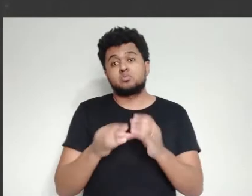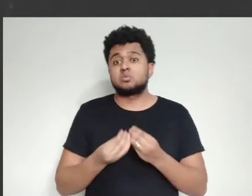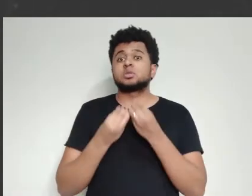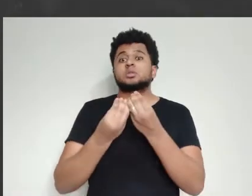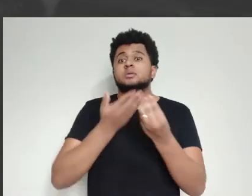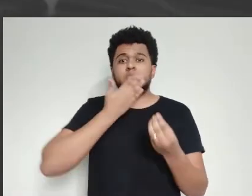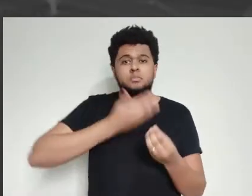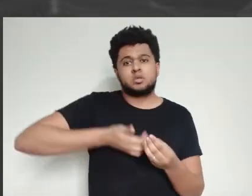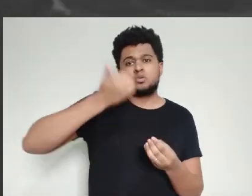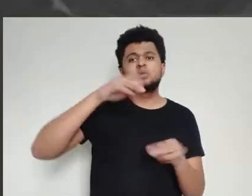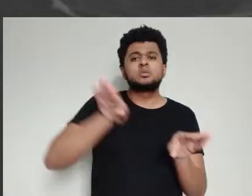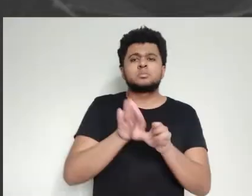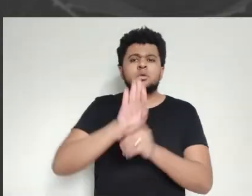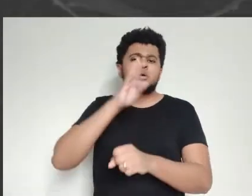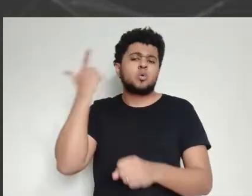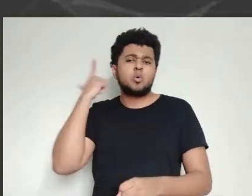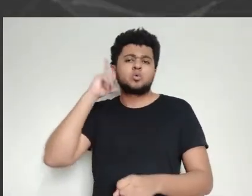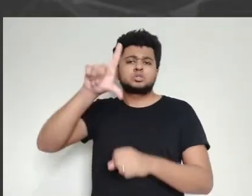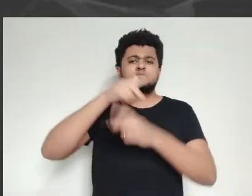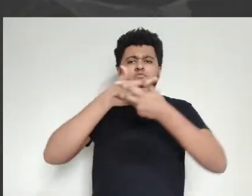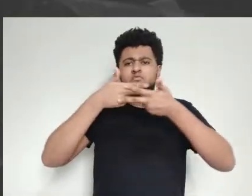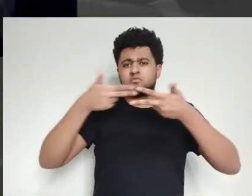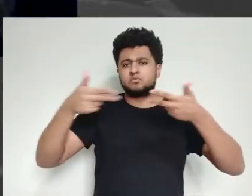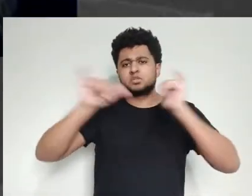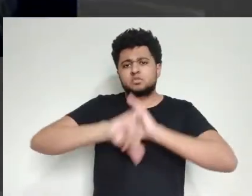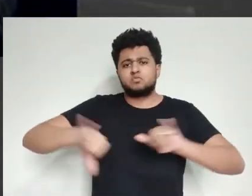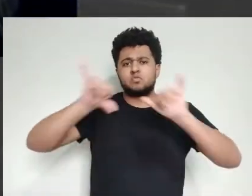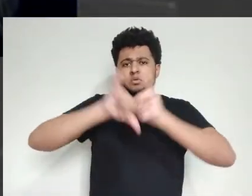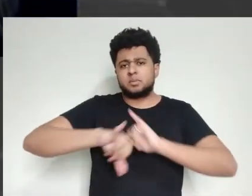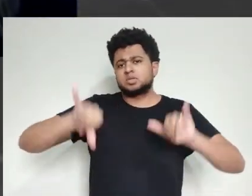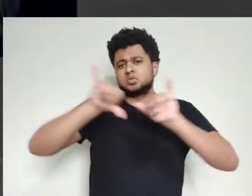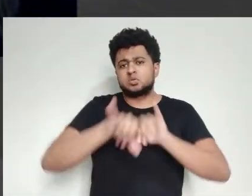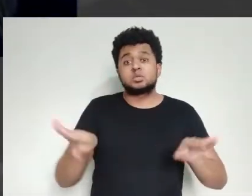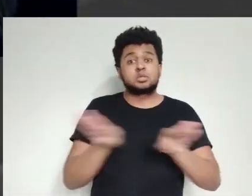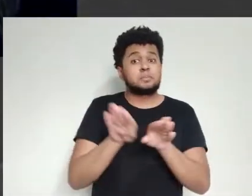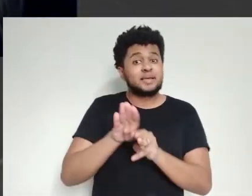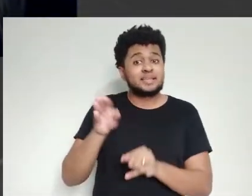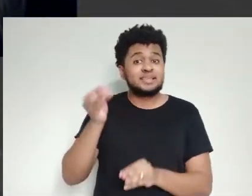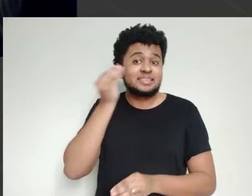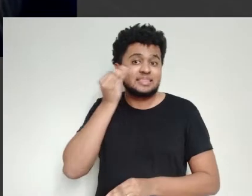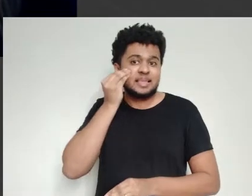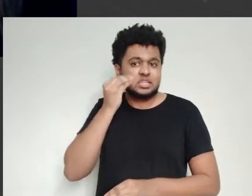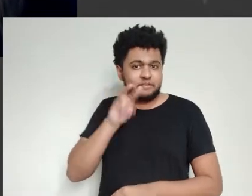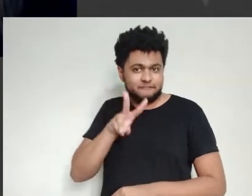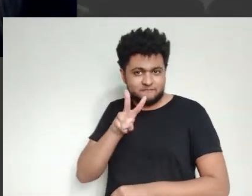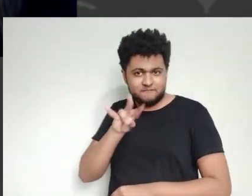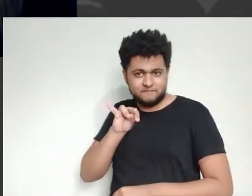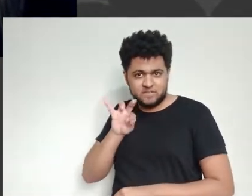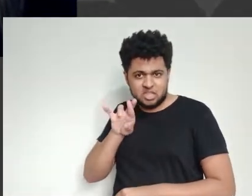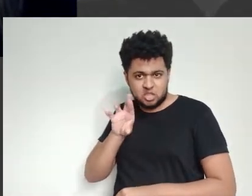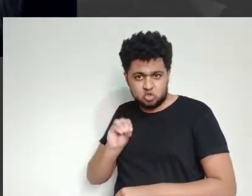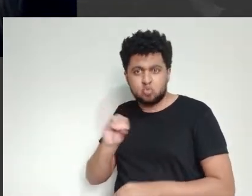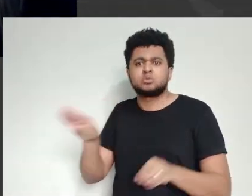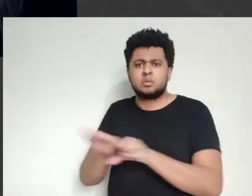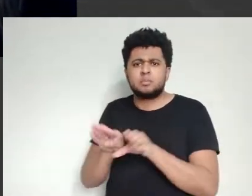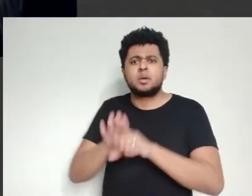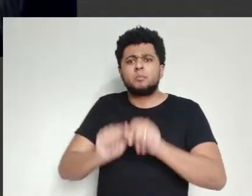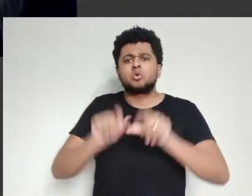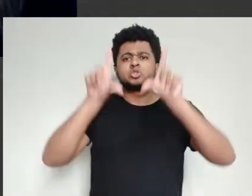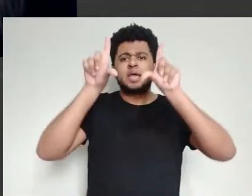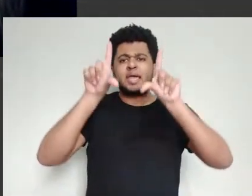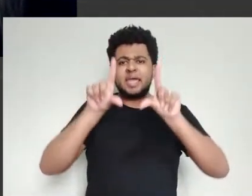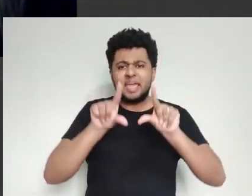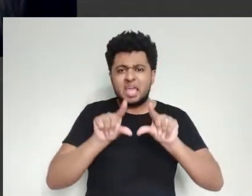de vacina, vai para os testes in vitro. A gente testa isso, às vezes, em cultura celular. A gente tem células chamadas